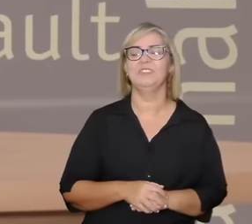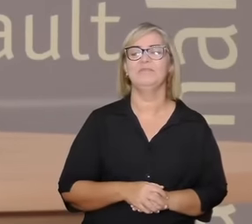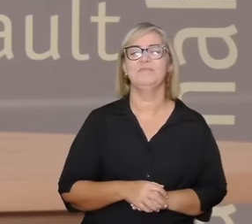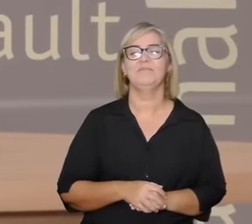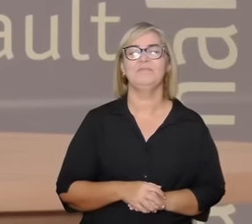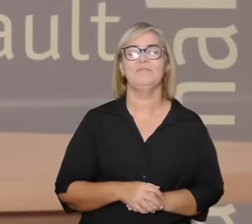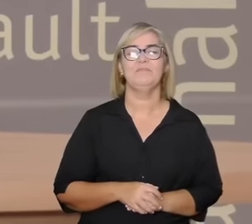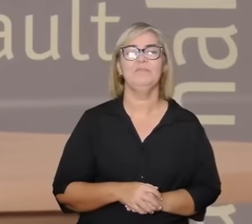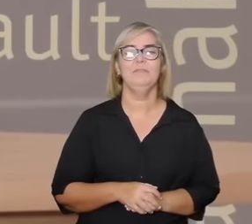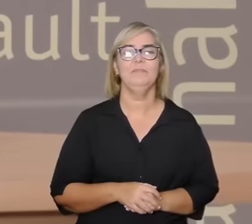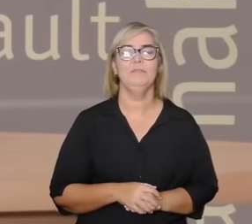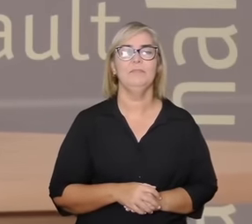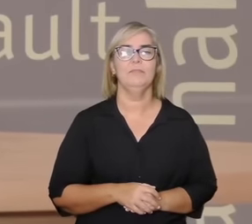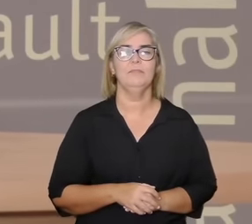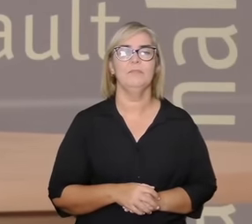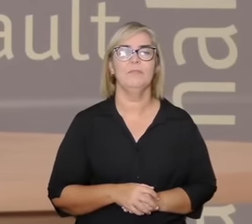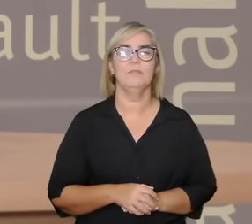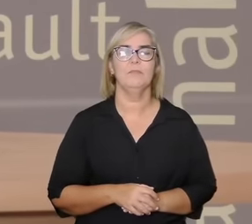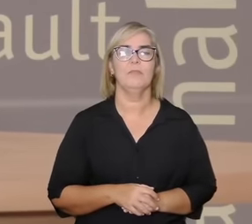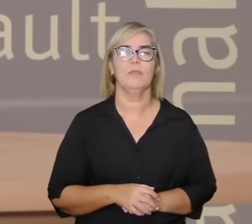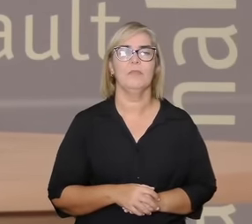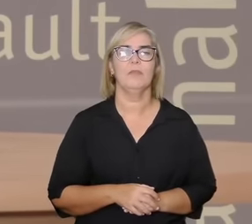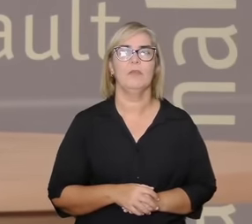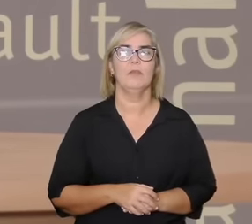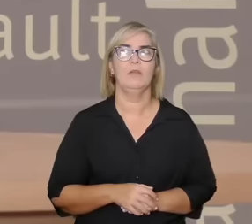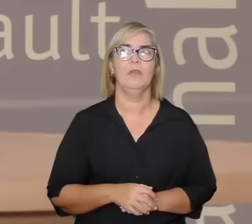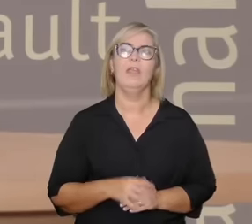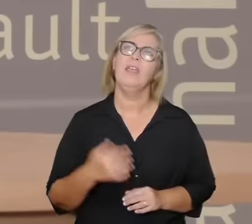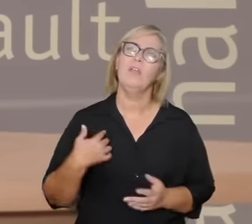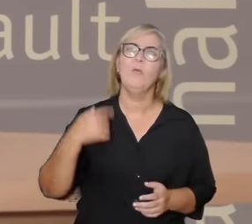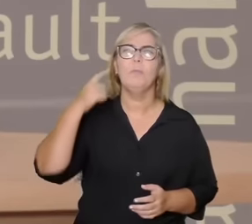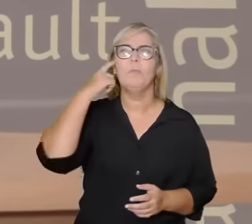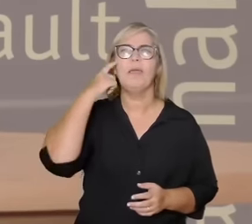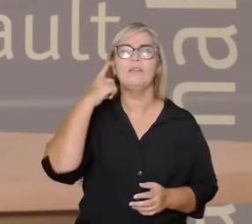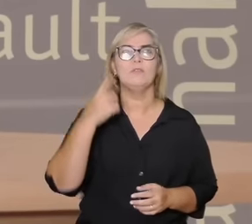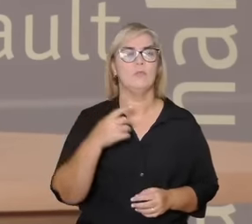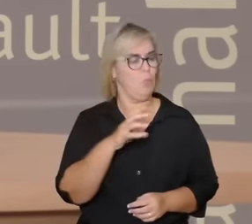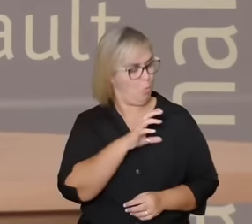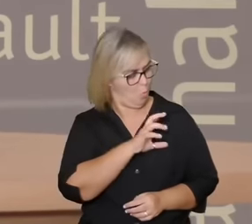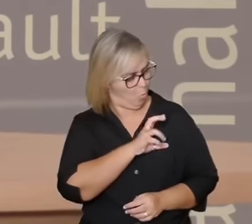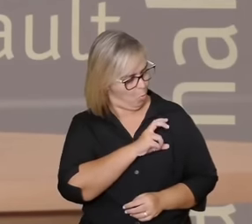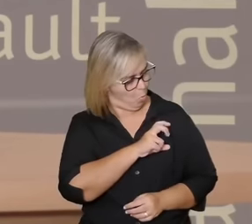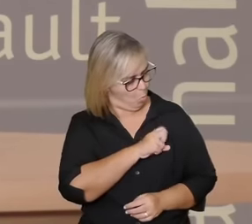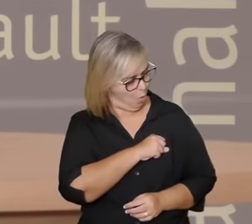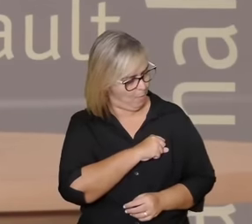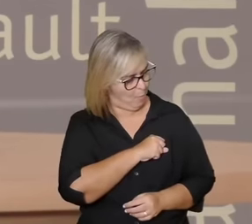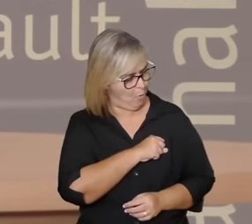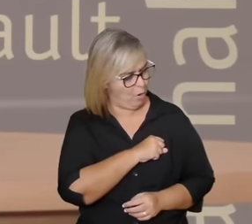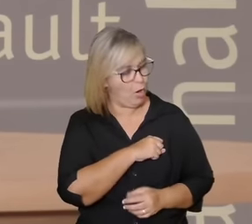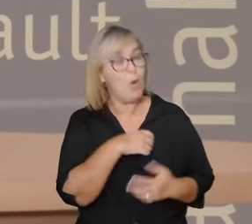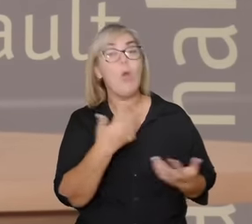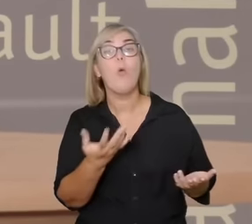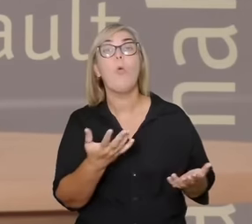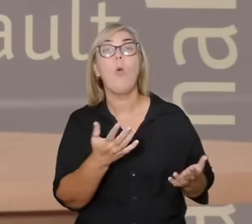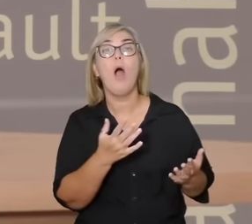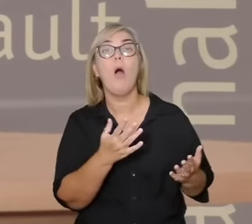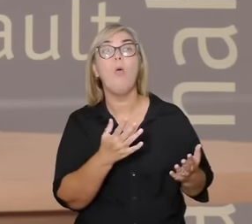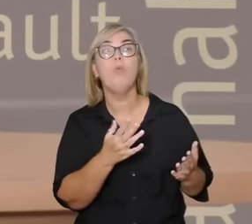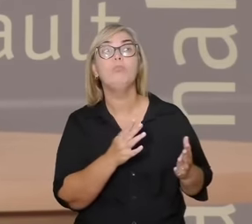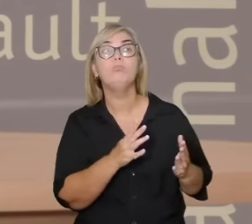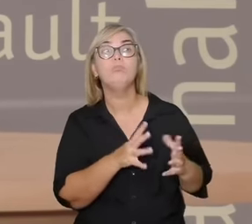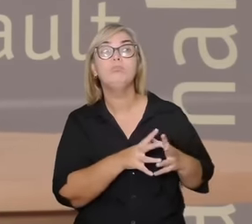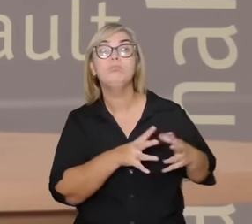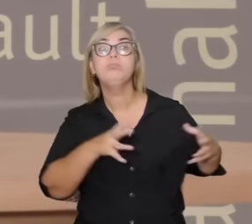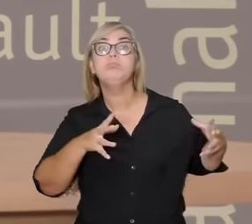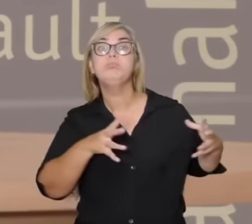questão a gente pode qual é tamanho do amor em cada circunstância então eu diria como a